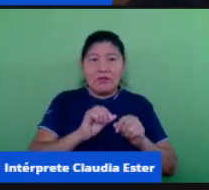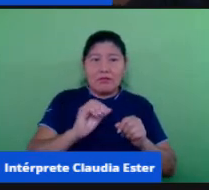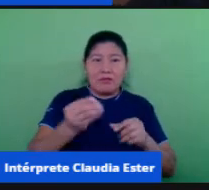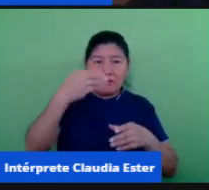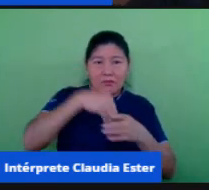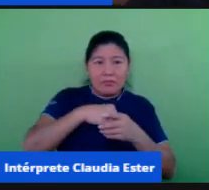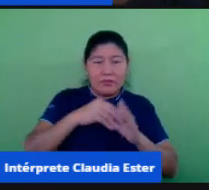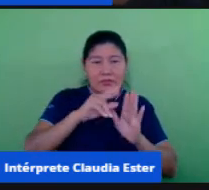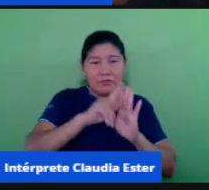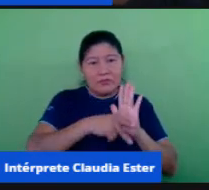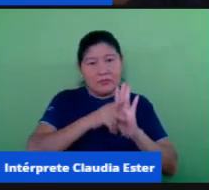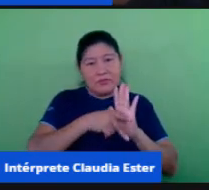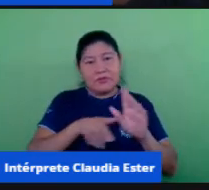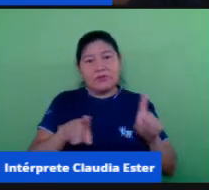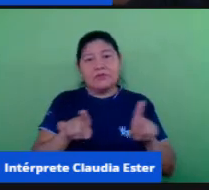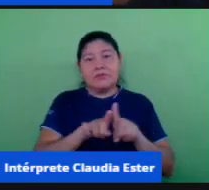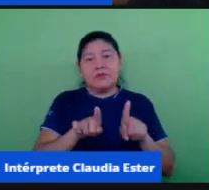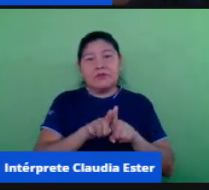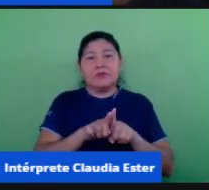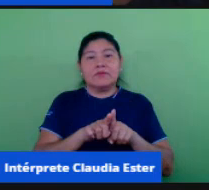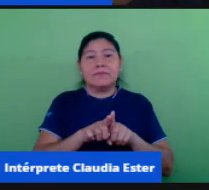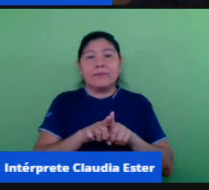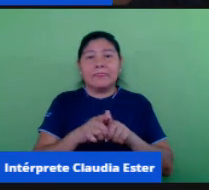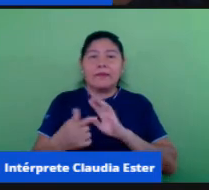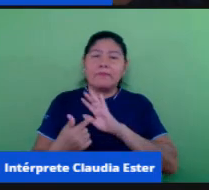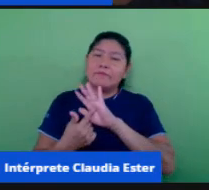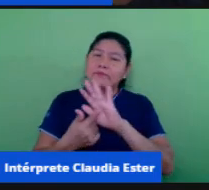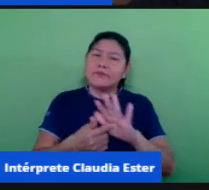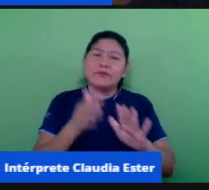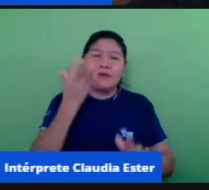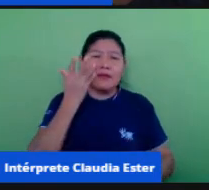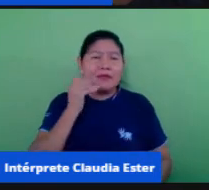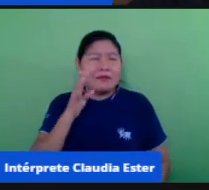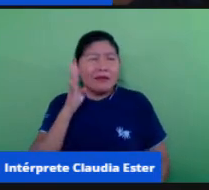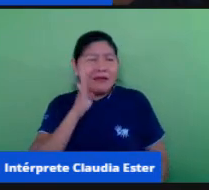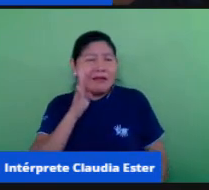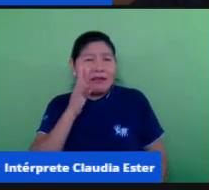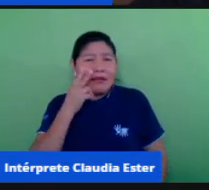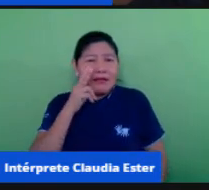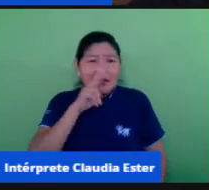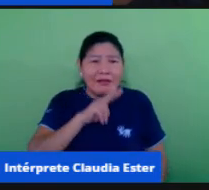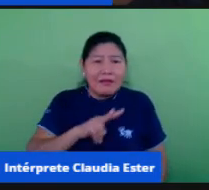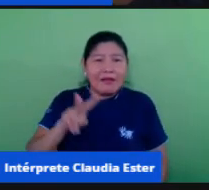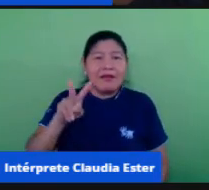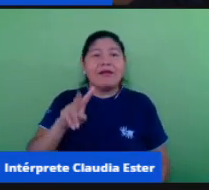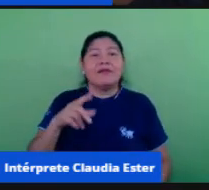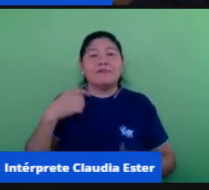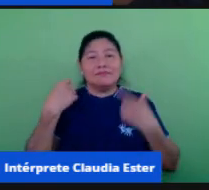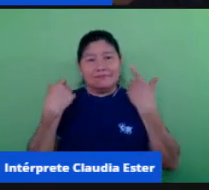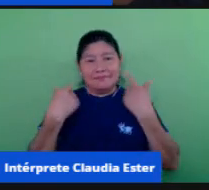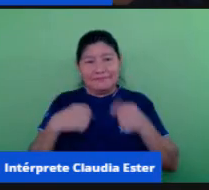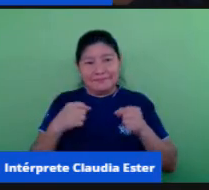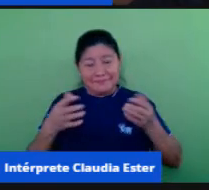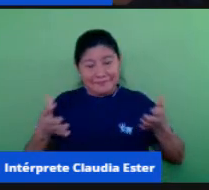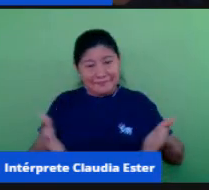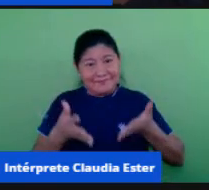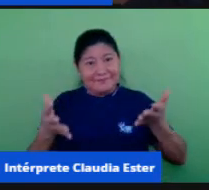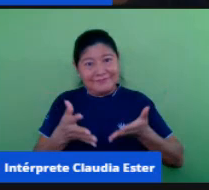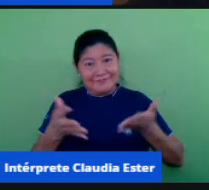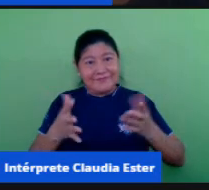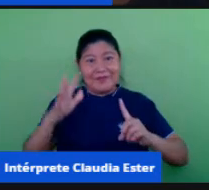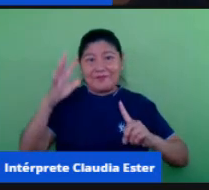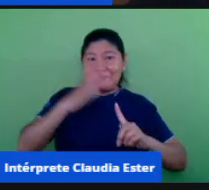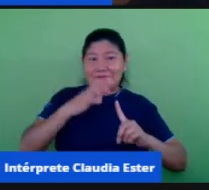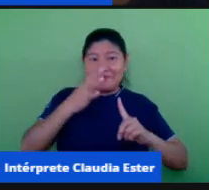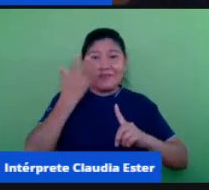também né e encantando as crianças como diz o Antônio nós temos que encantar as crianças né